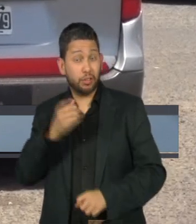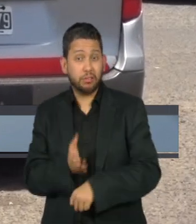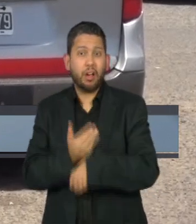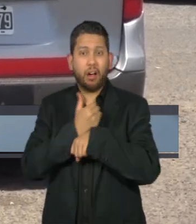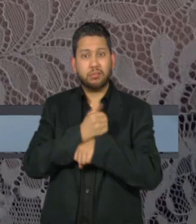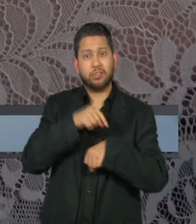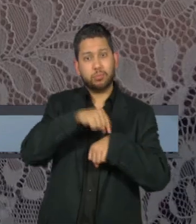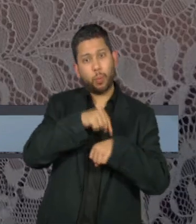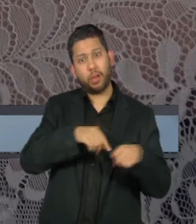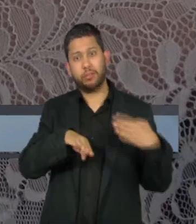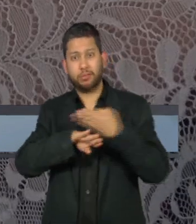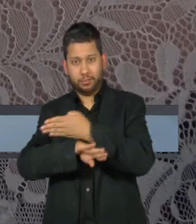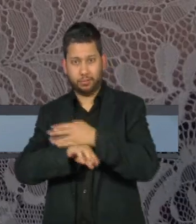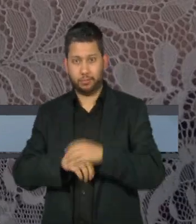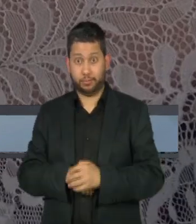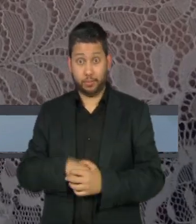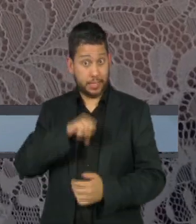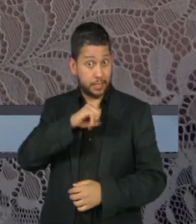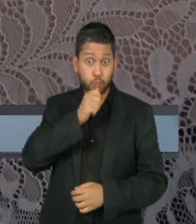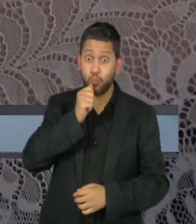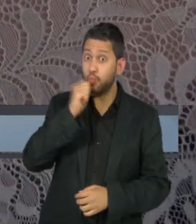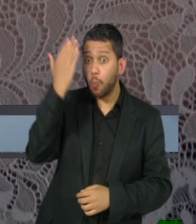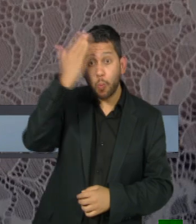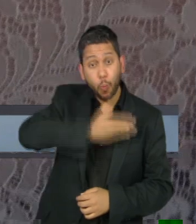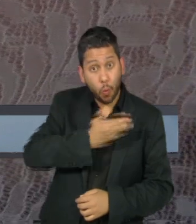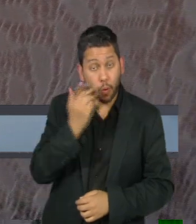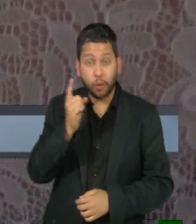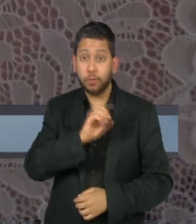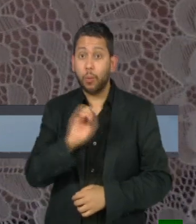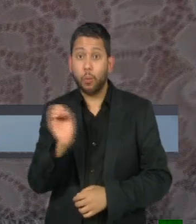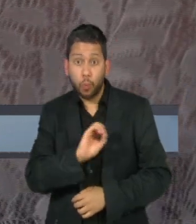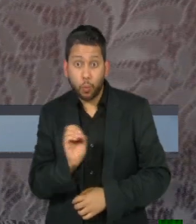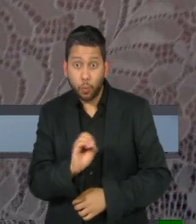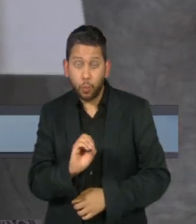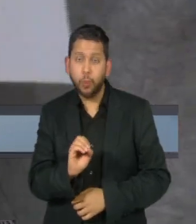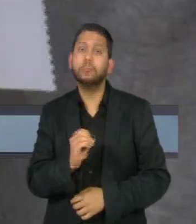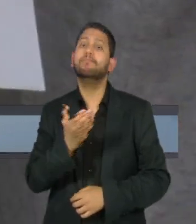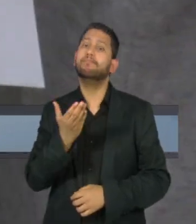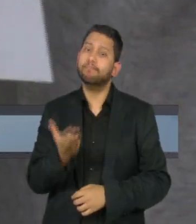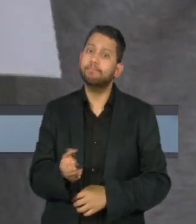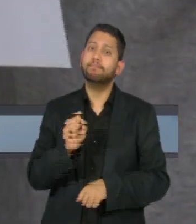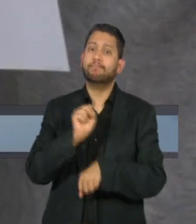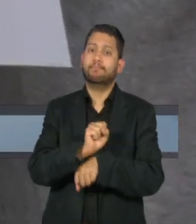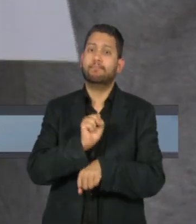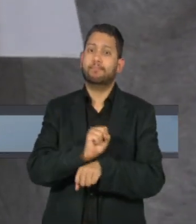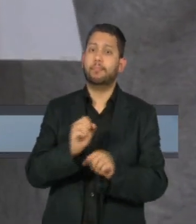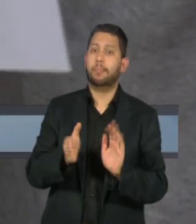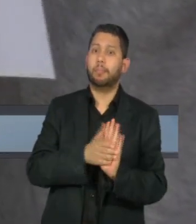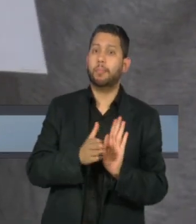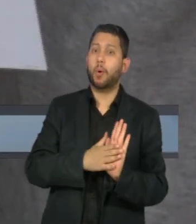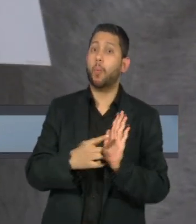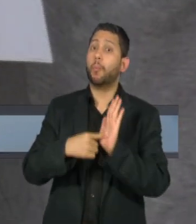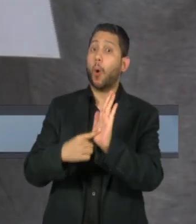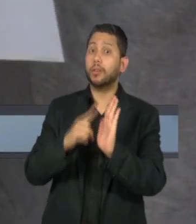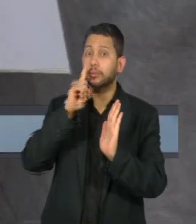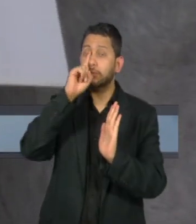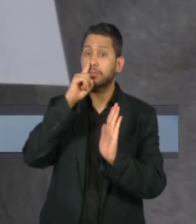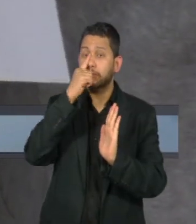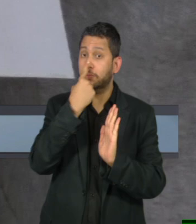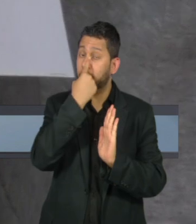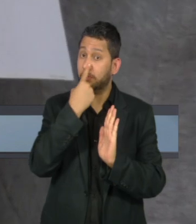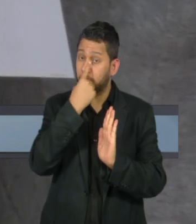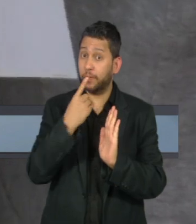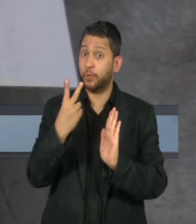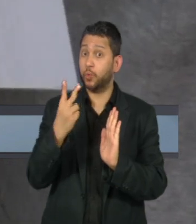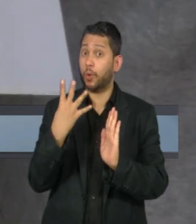do ingresso. Caso não consigam comprovar esta vacinação, terão que apresentar um exame antígeno feito até